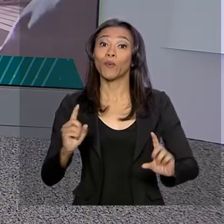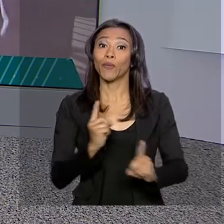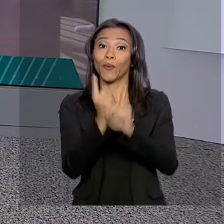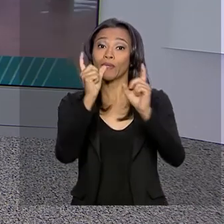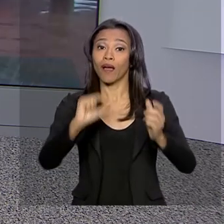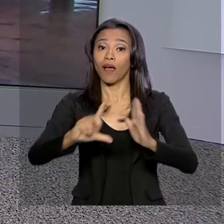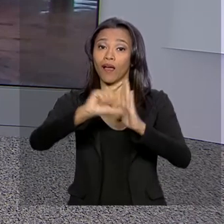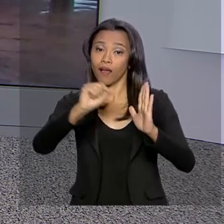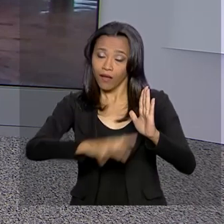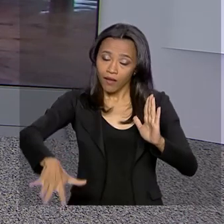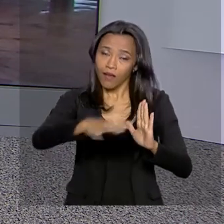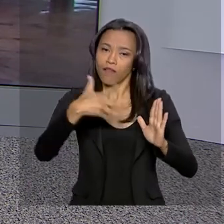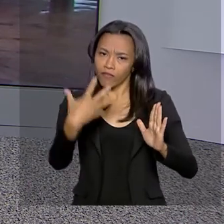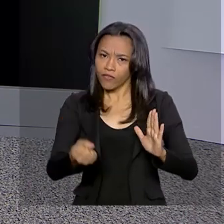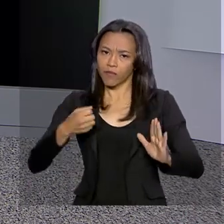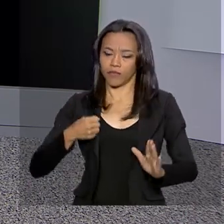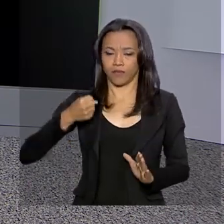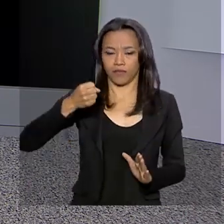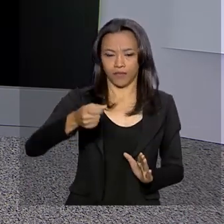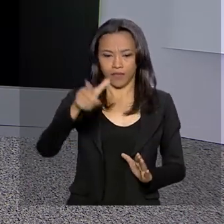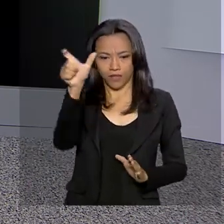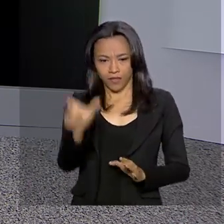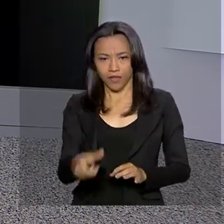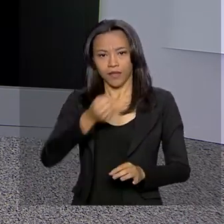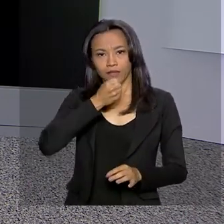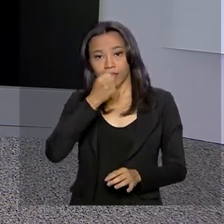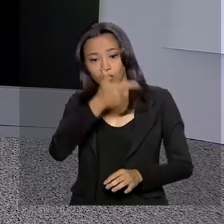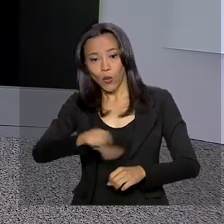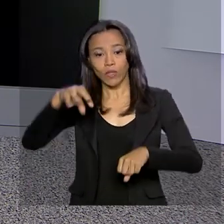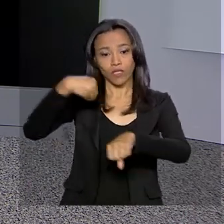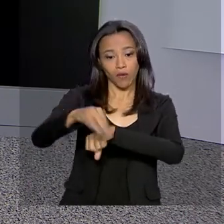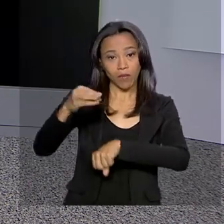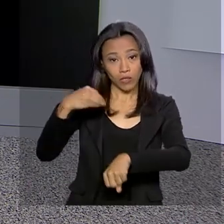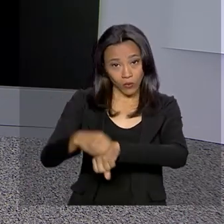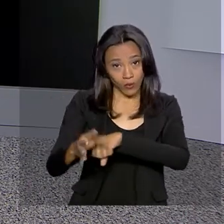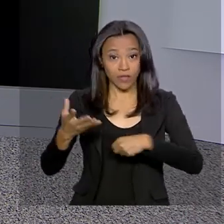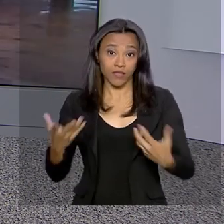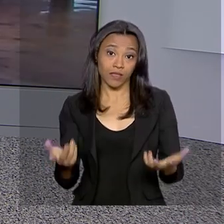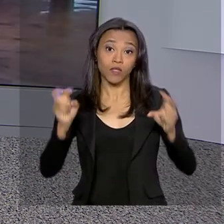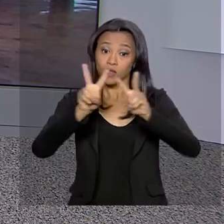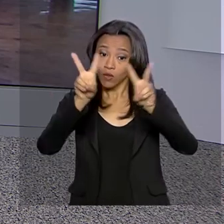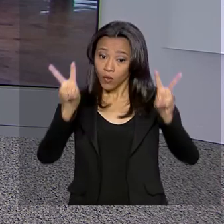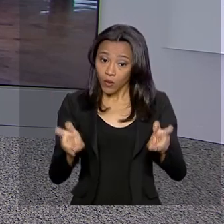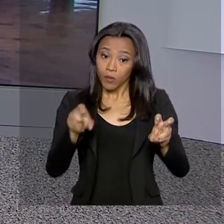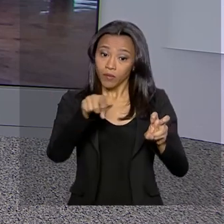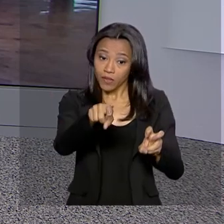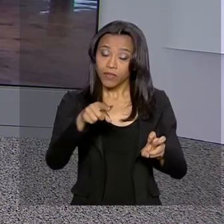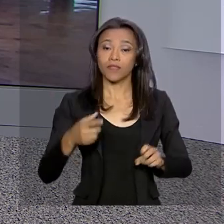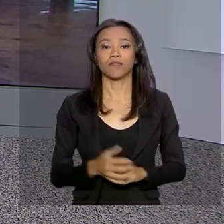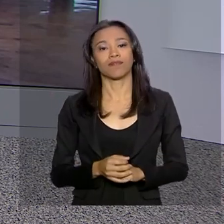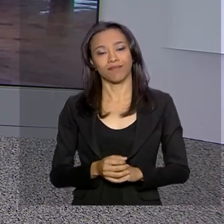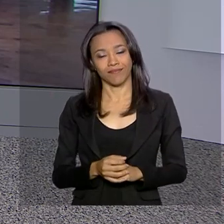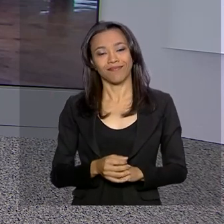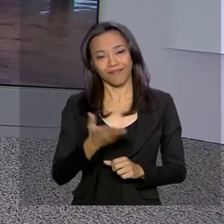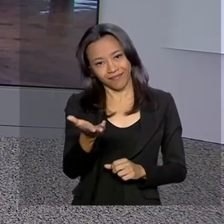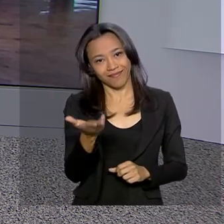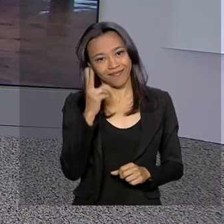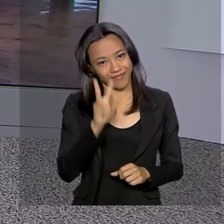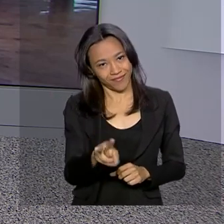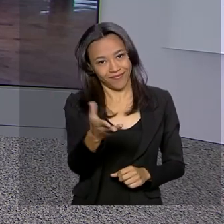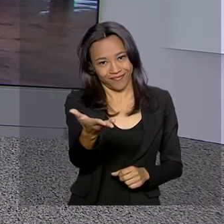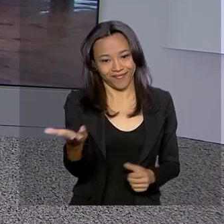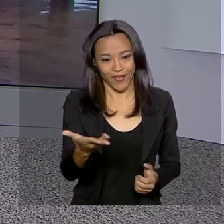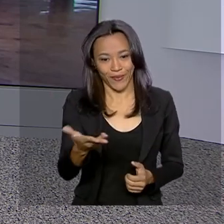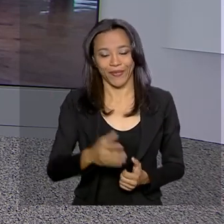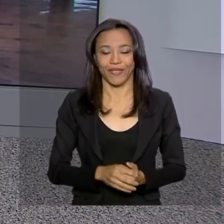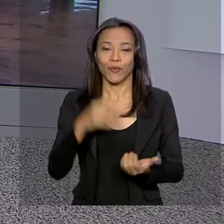pra lá que vamos com o repórter Glauco de Queiroz, que também traz outras informações sobre, agora sim, sobre a agenda do